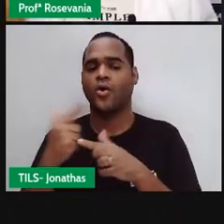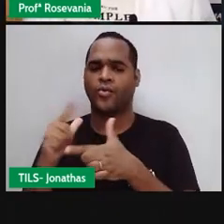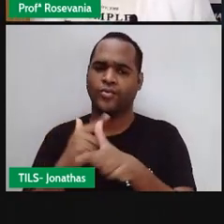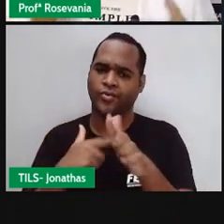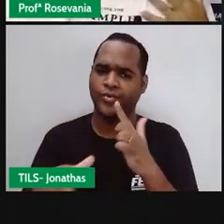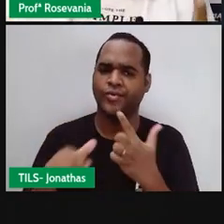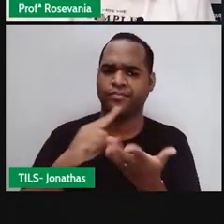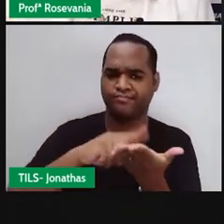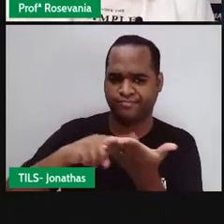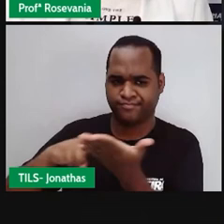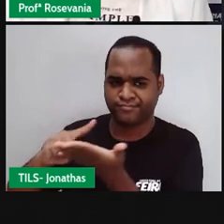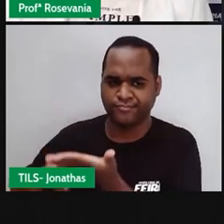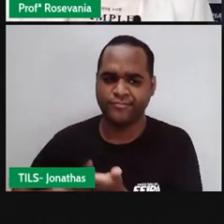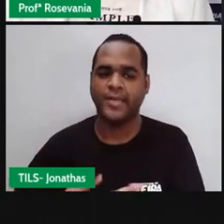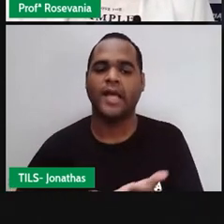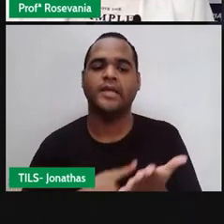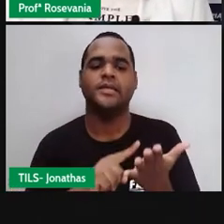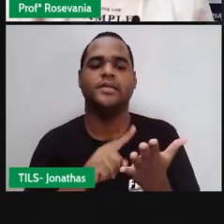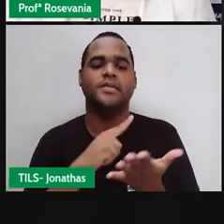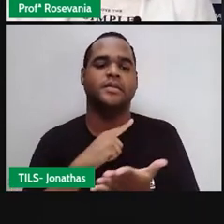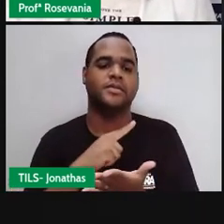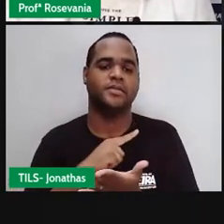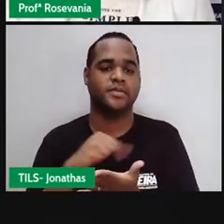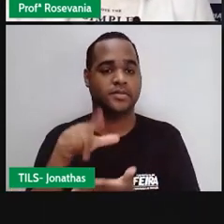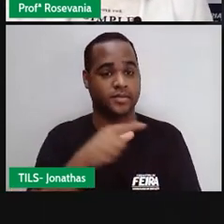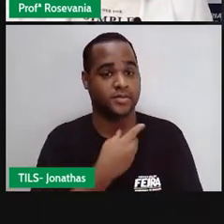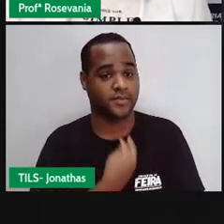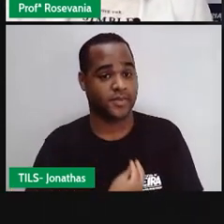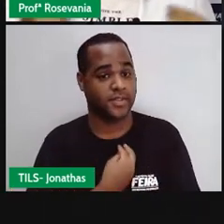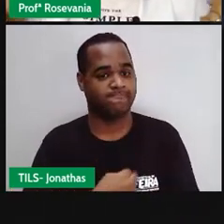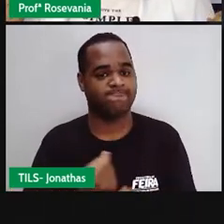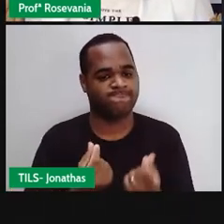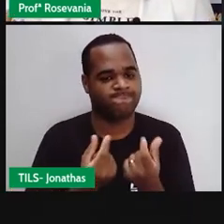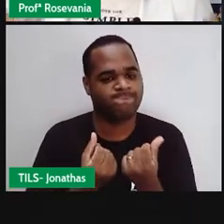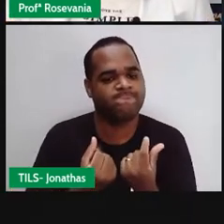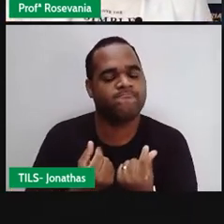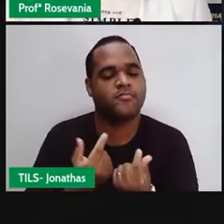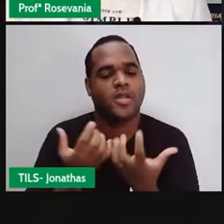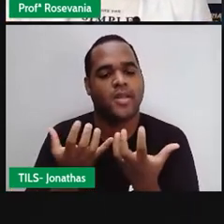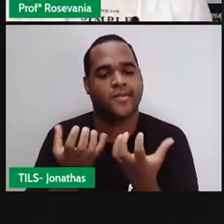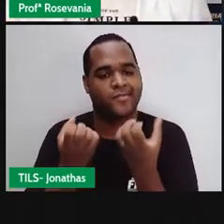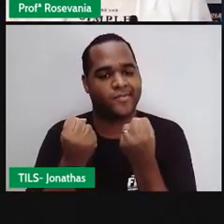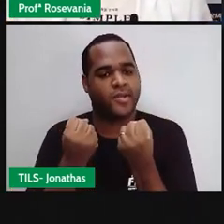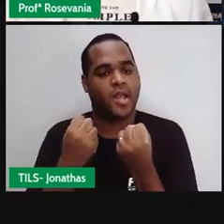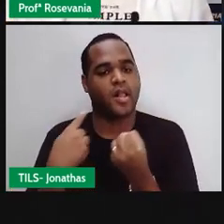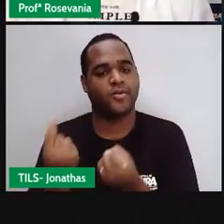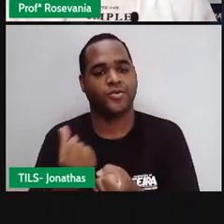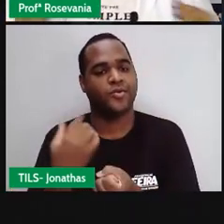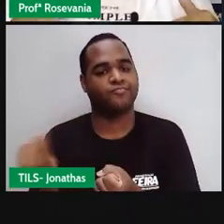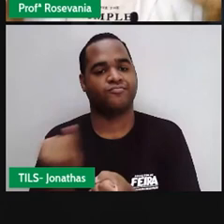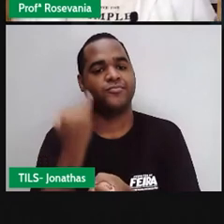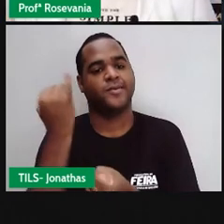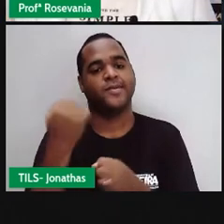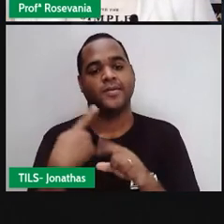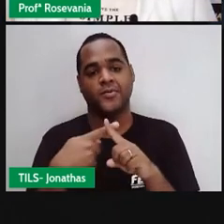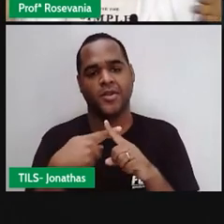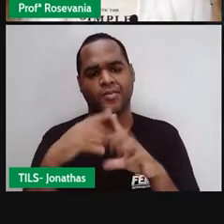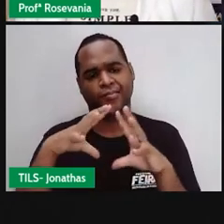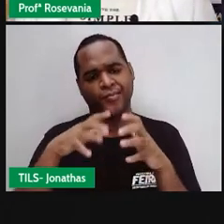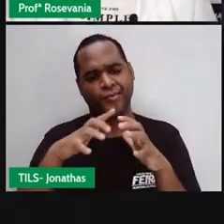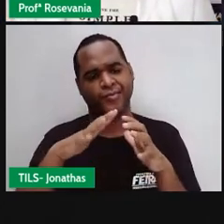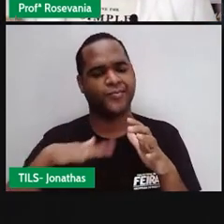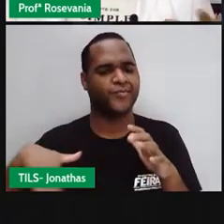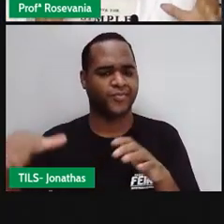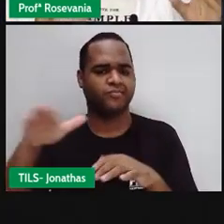acordos, uma série de porque a gente vive num país capitalista, infelizmente, que interessa é o lucro, a gente vive num mundo, né,